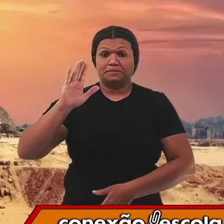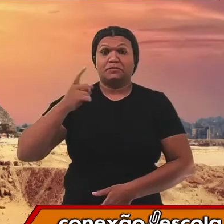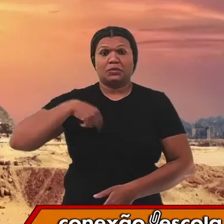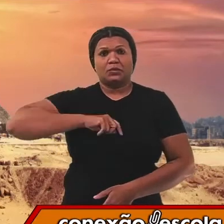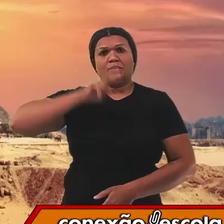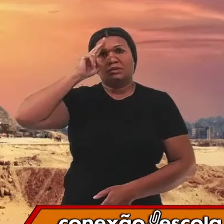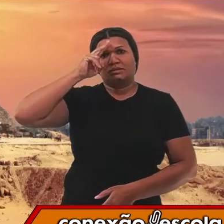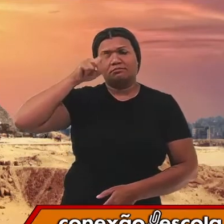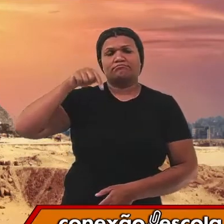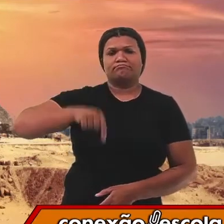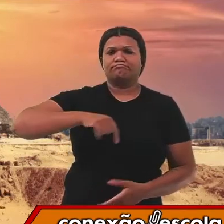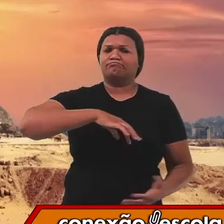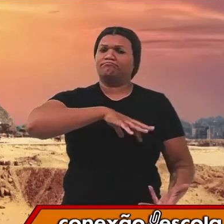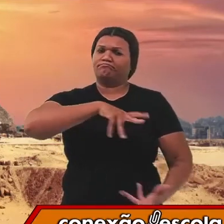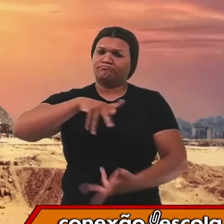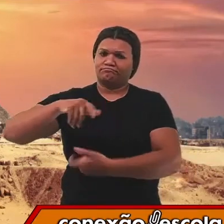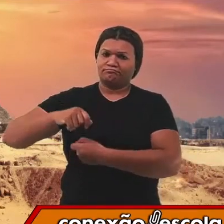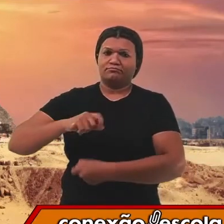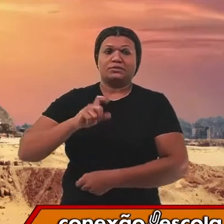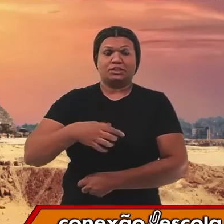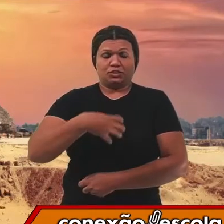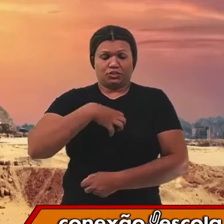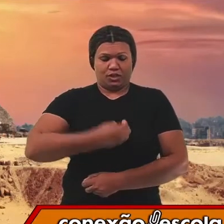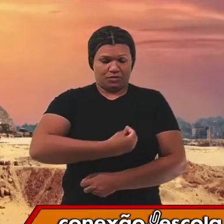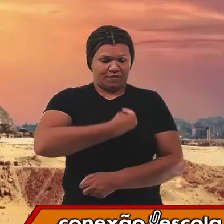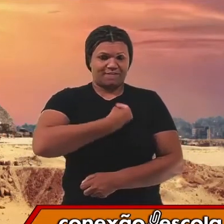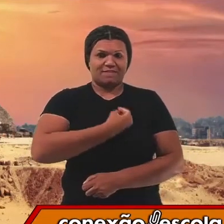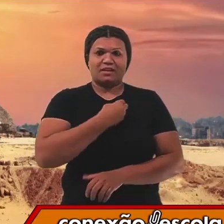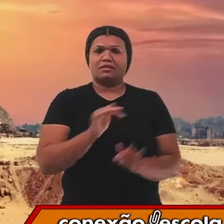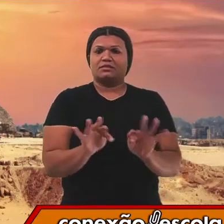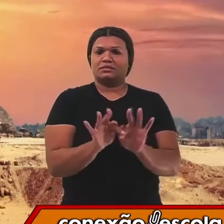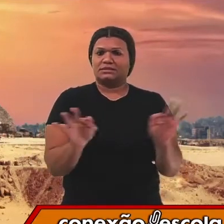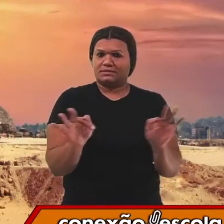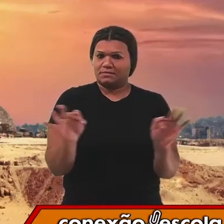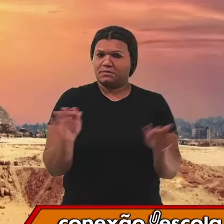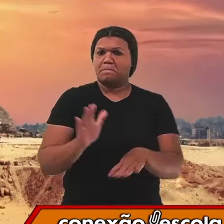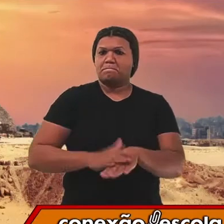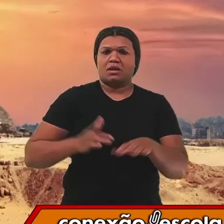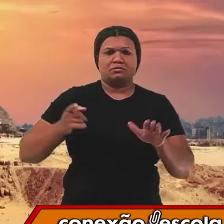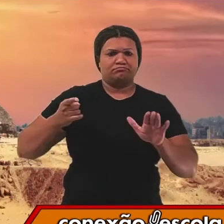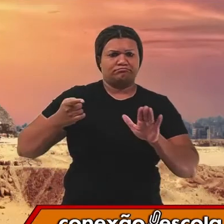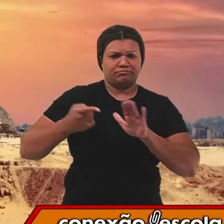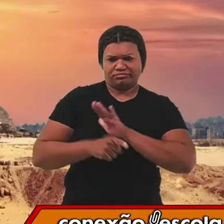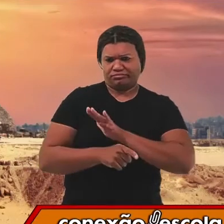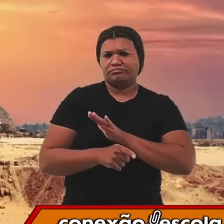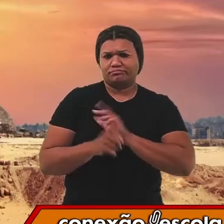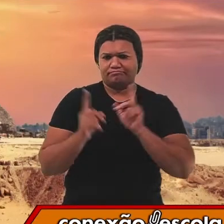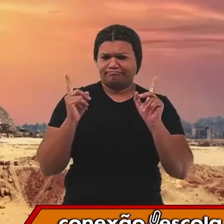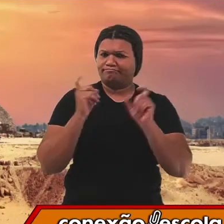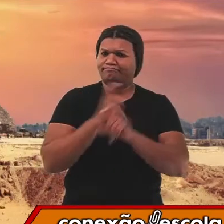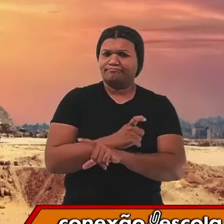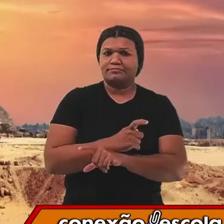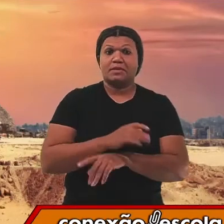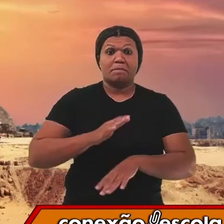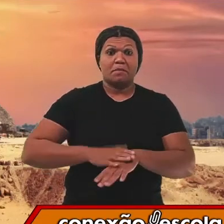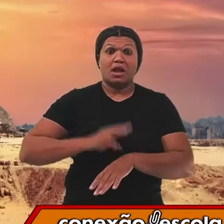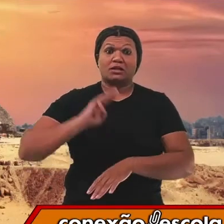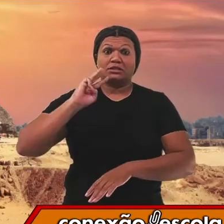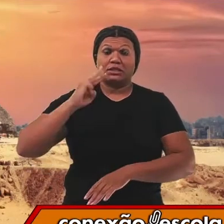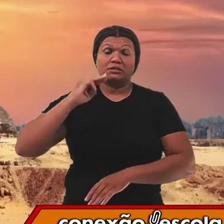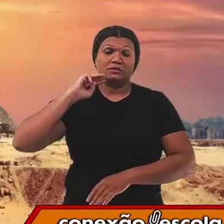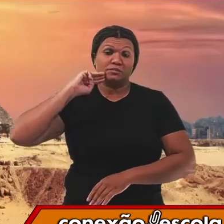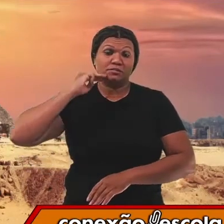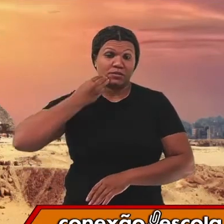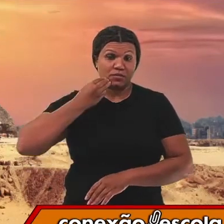remonta como forma de vida das mais simples para as mais complexas, há mais de 3 bilhões e